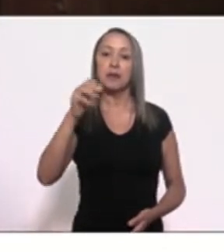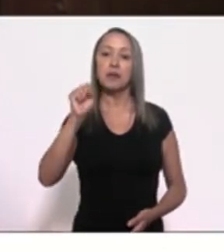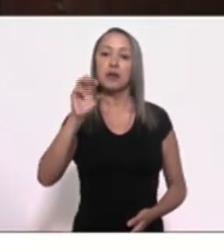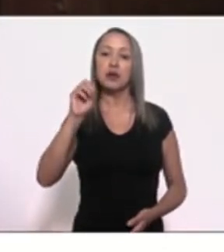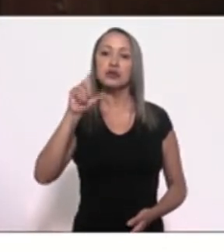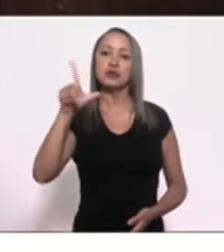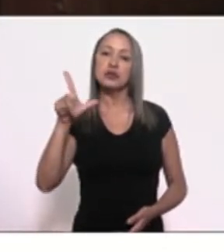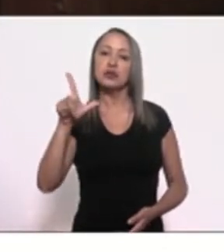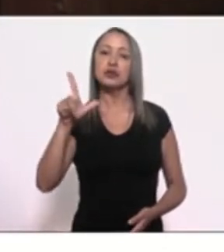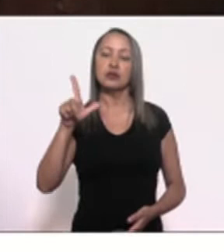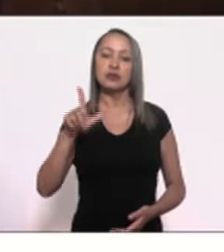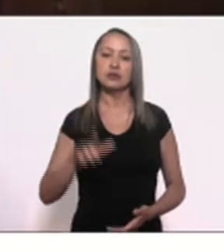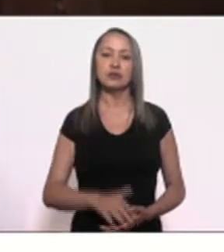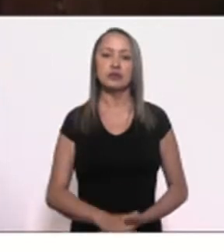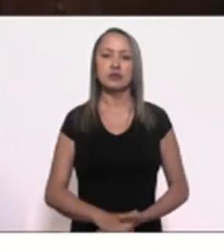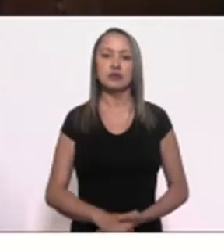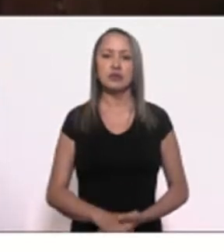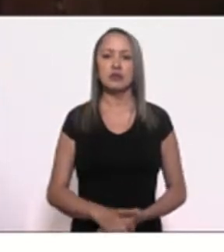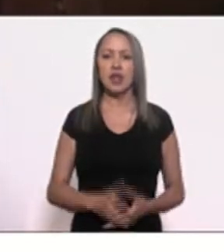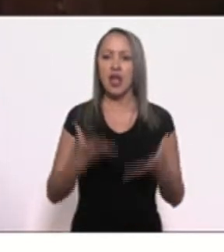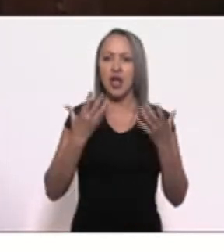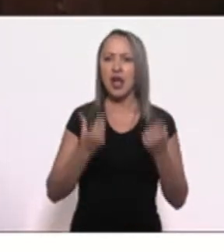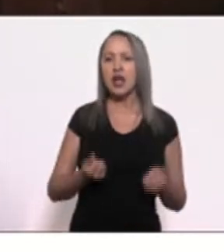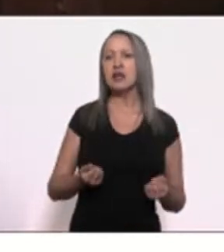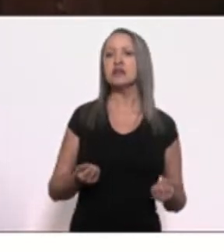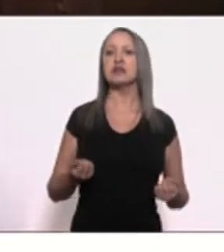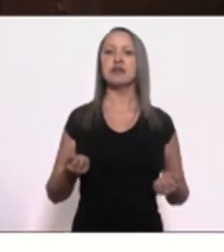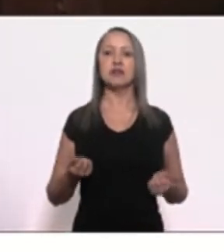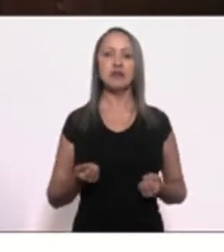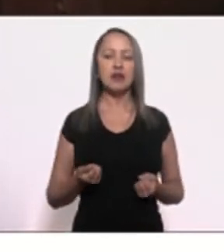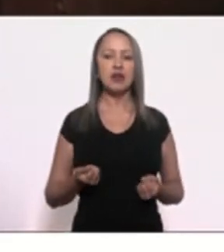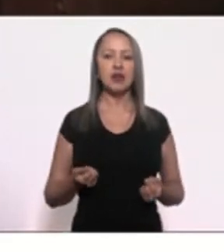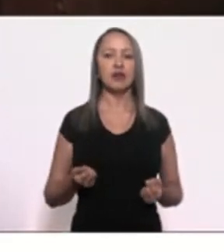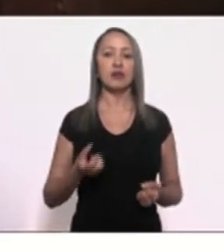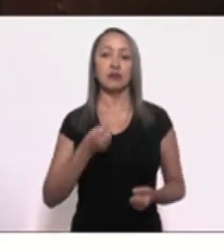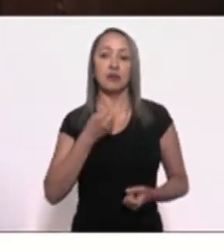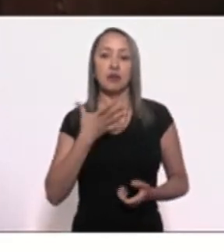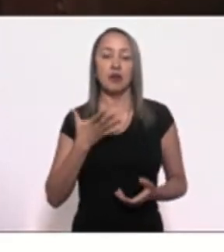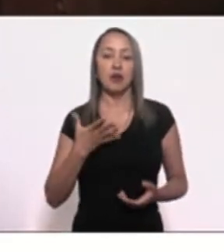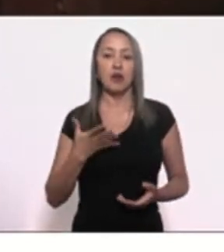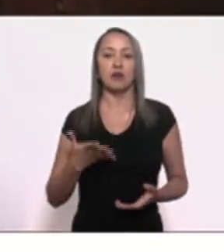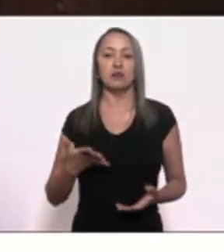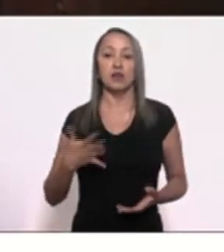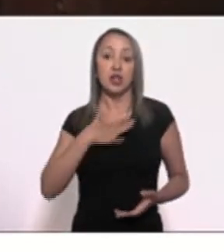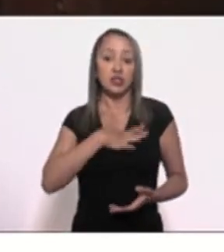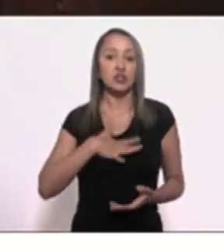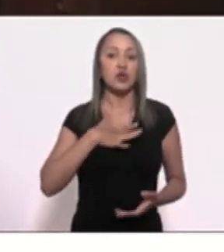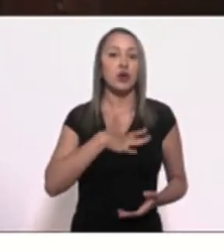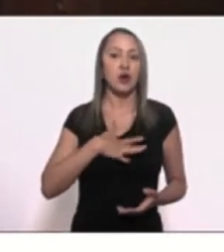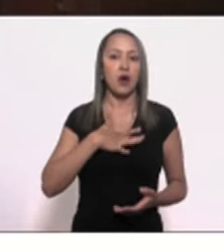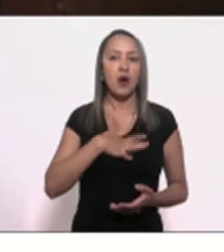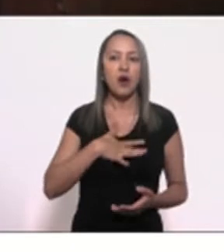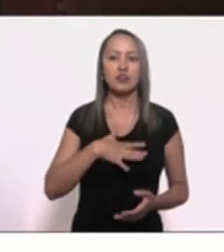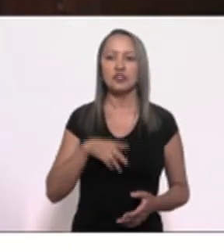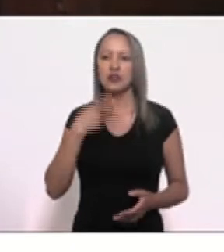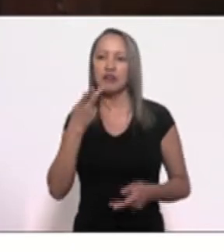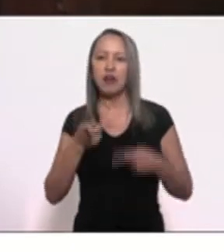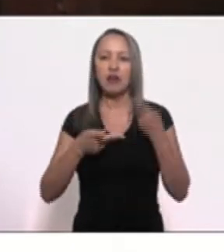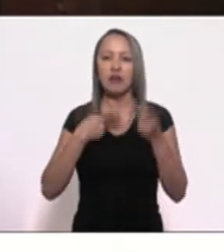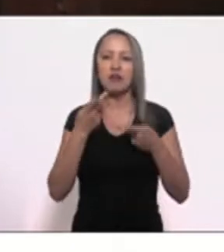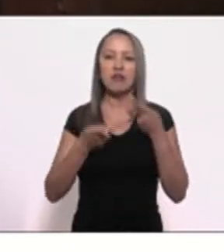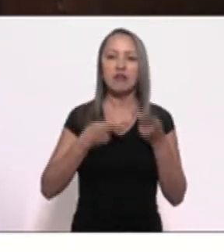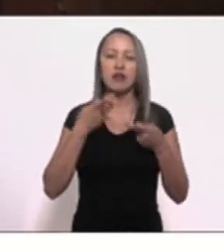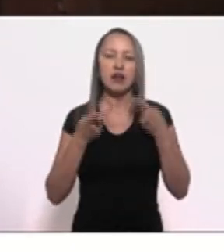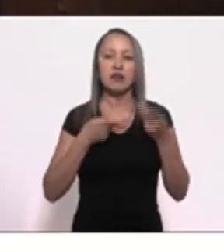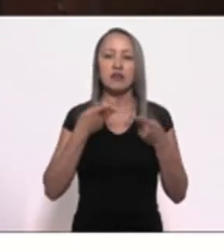Foi o que mais lucrou. Aliás, eles gostam das vítimas, né? As vítimas têm de continuar vítimas e não prosperarem